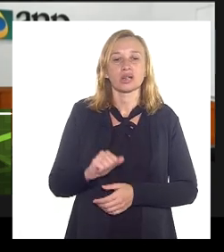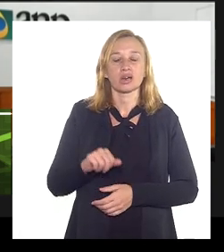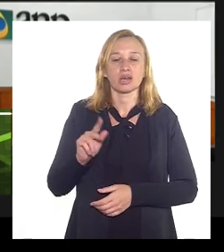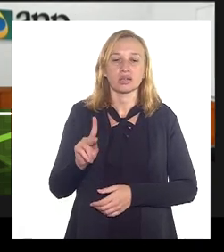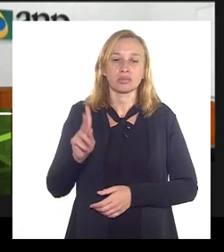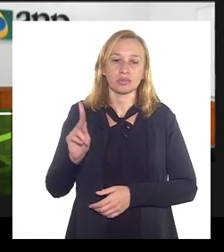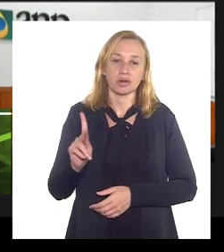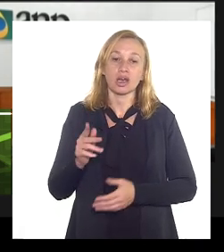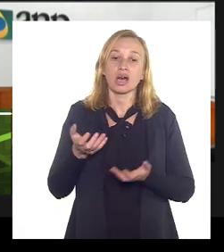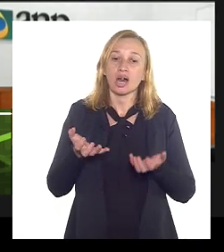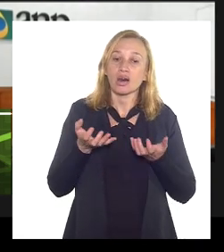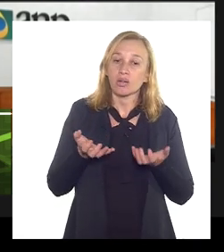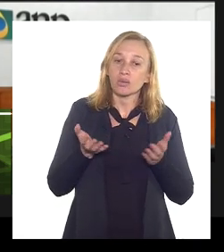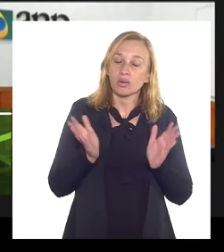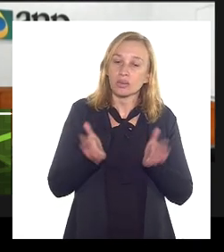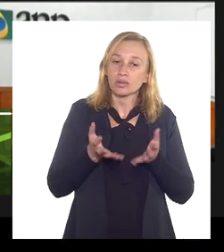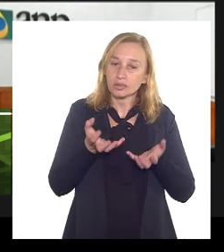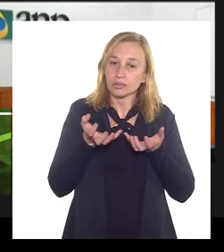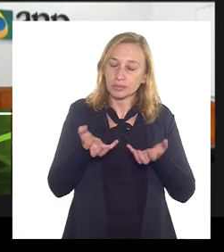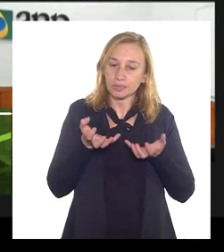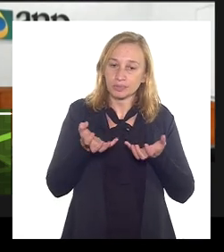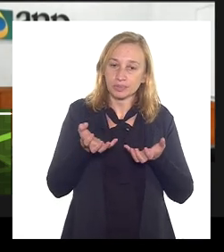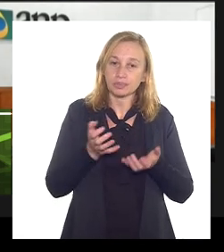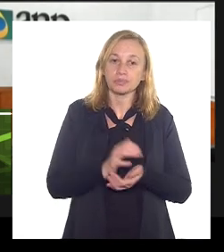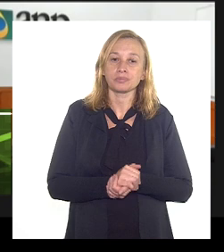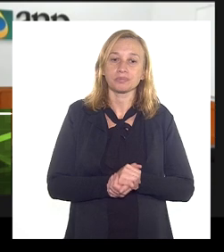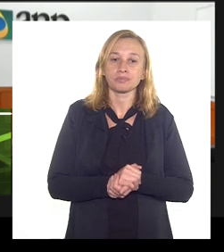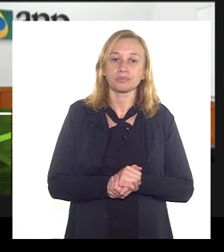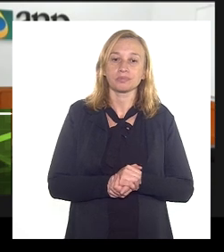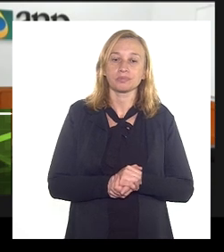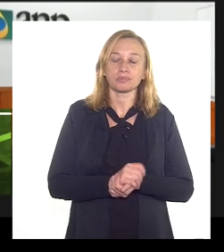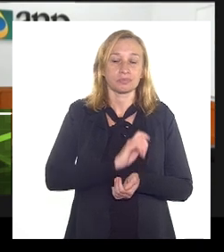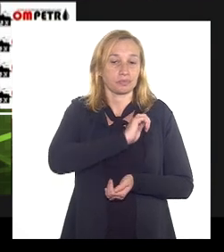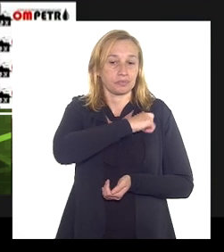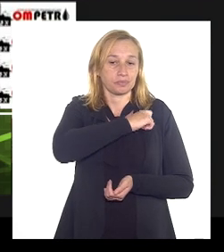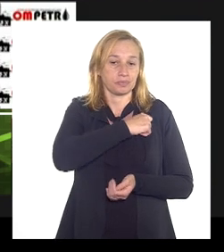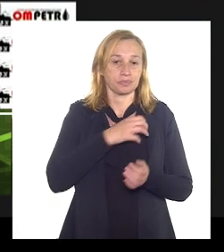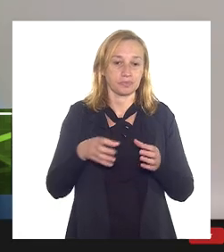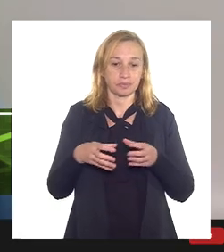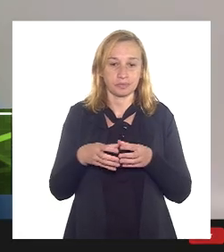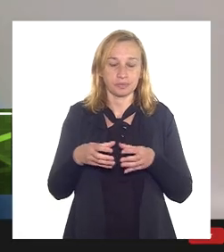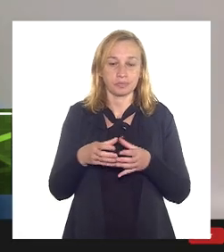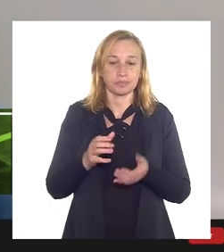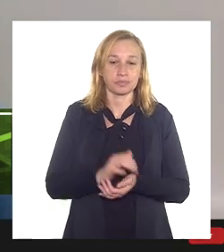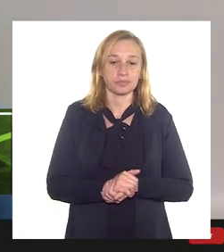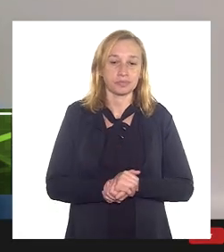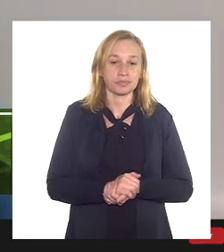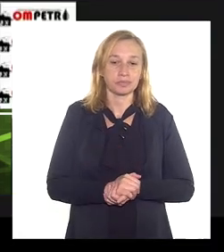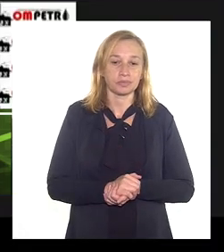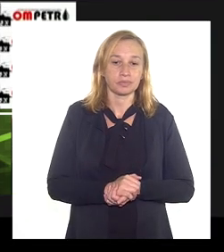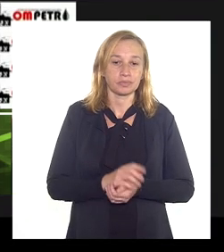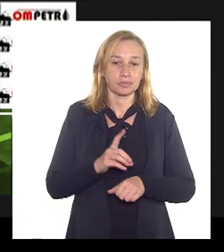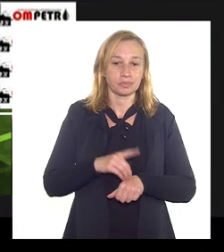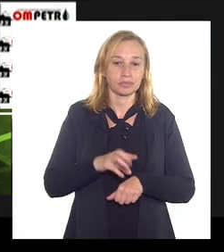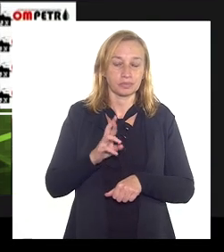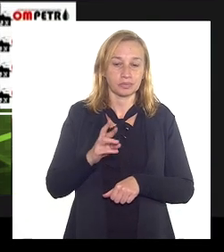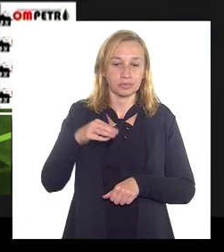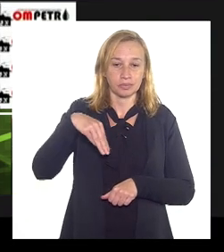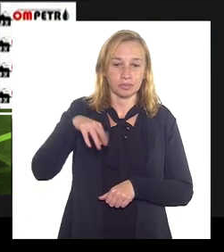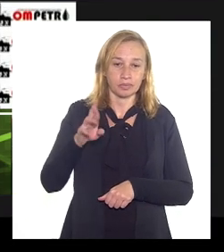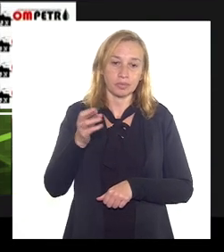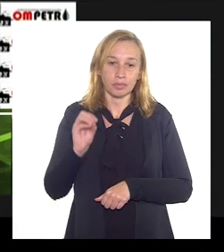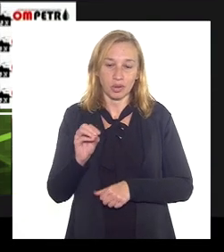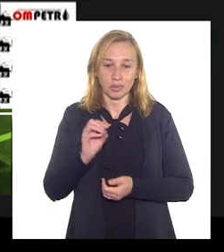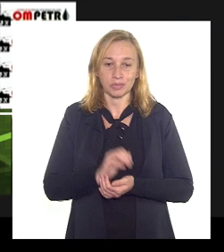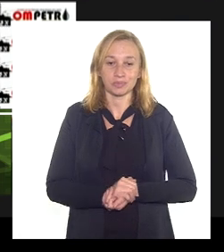eu queria agora para esgotar assessoria fiscal é doutor Mauro Osório por